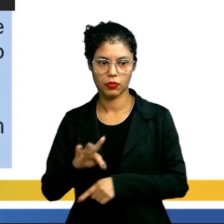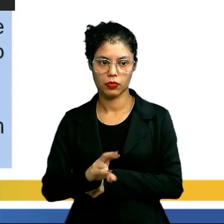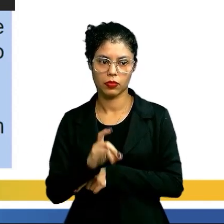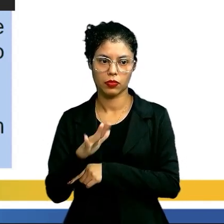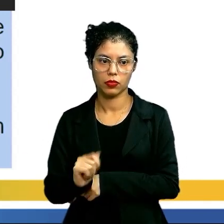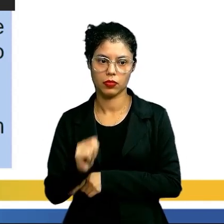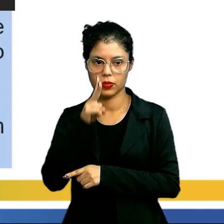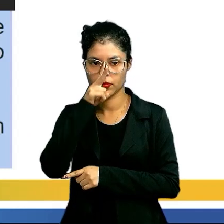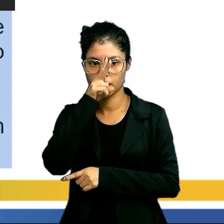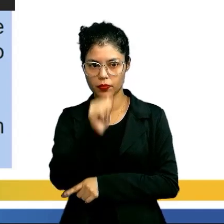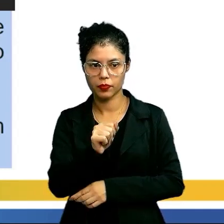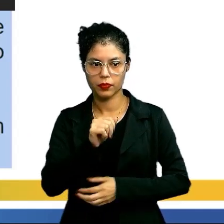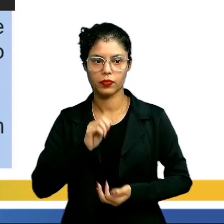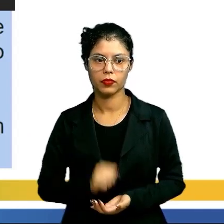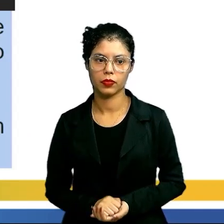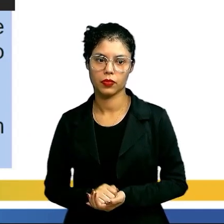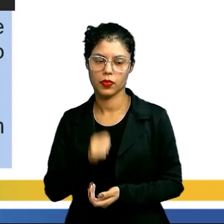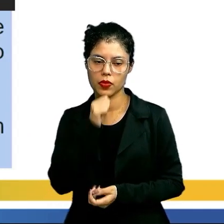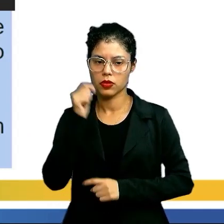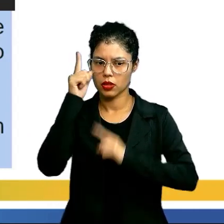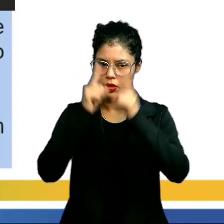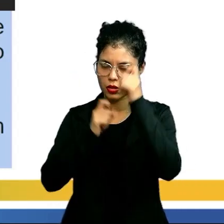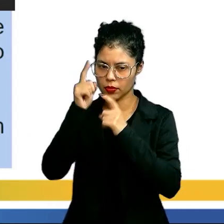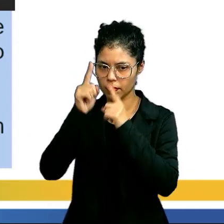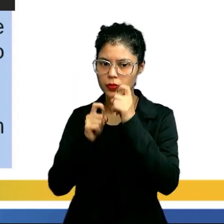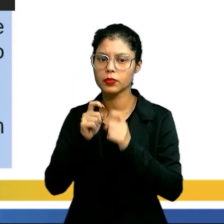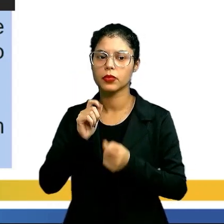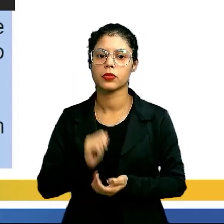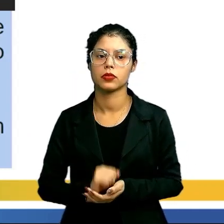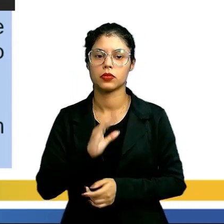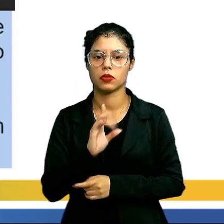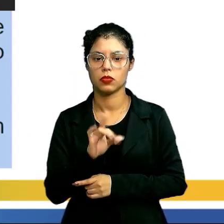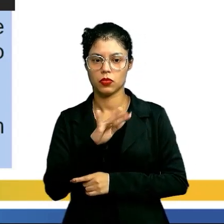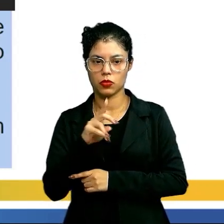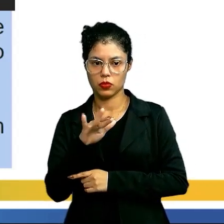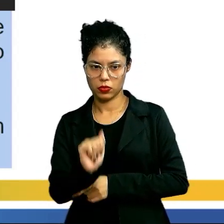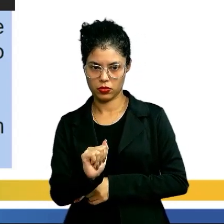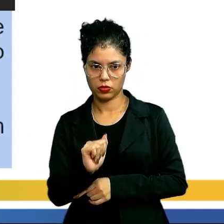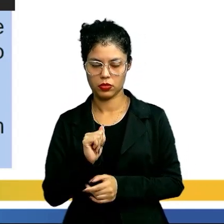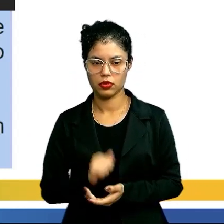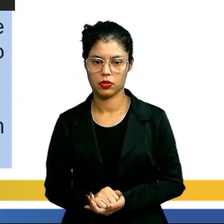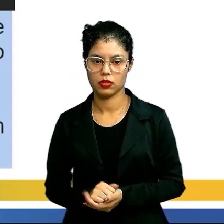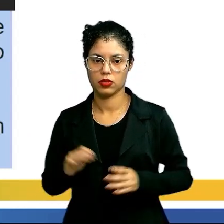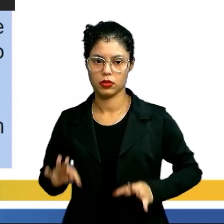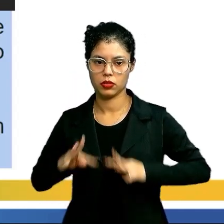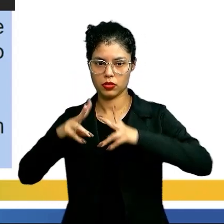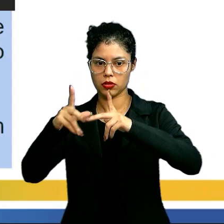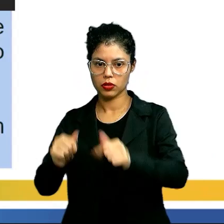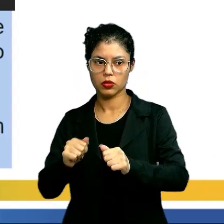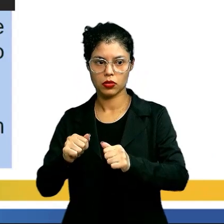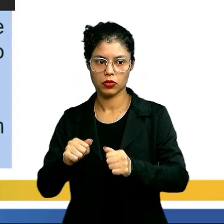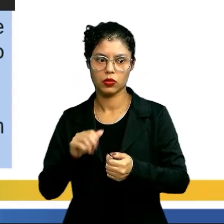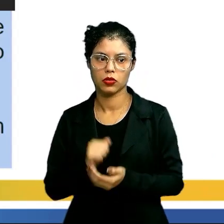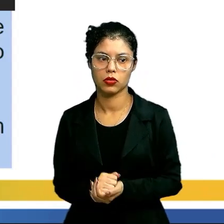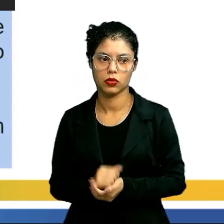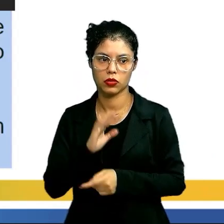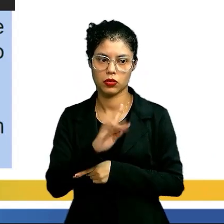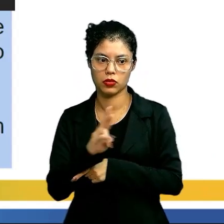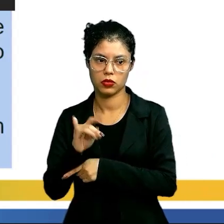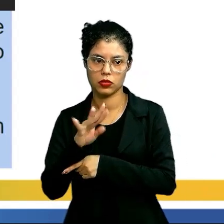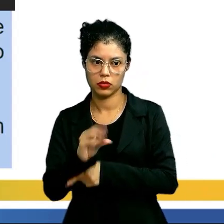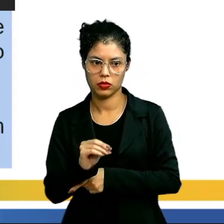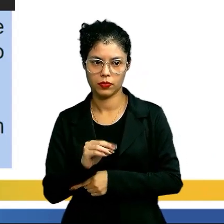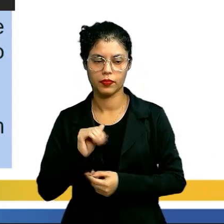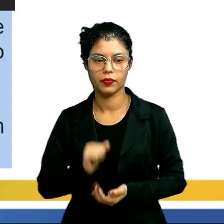incontrolável forçaram a expressão condensada de todo